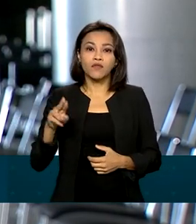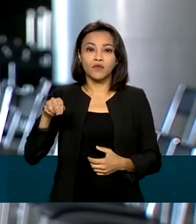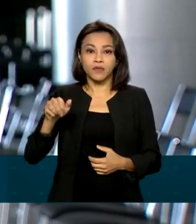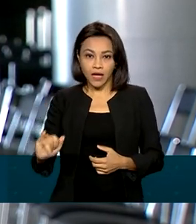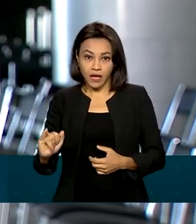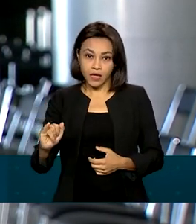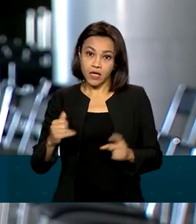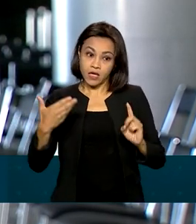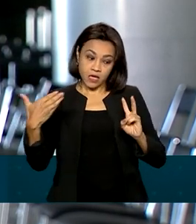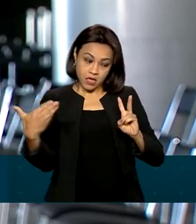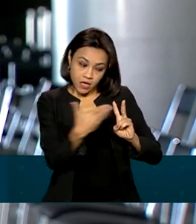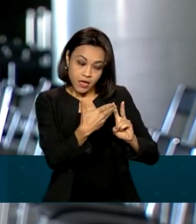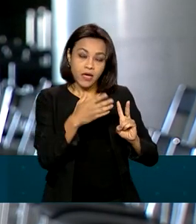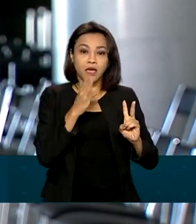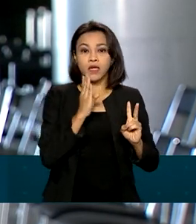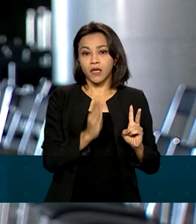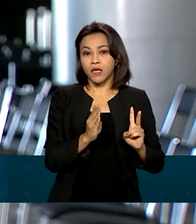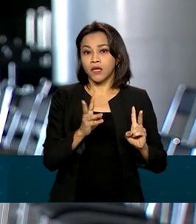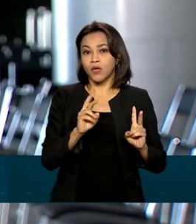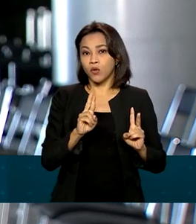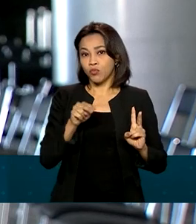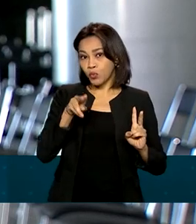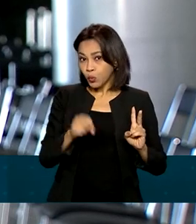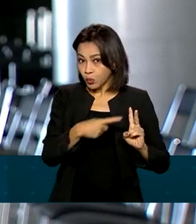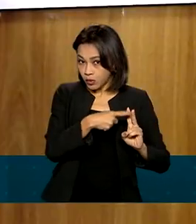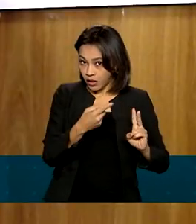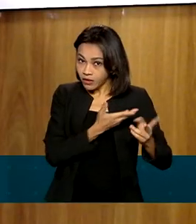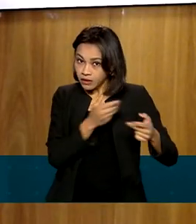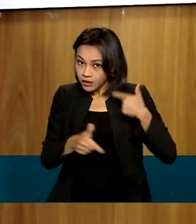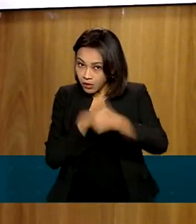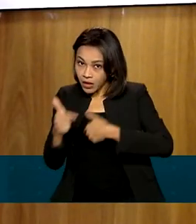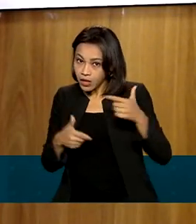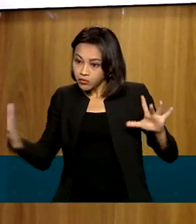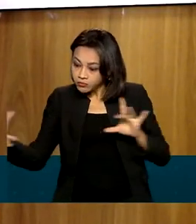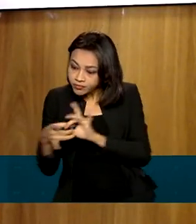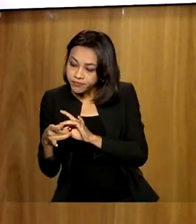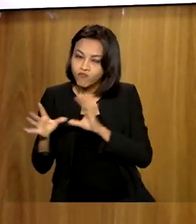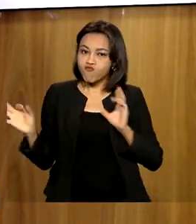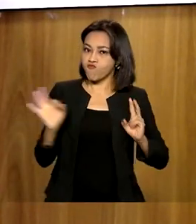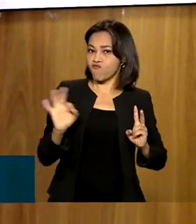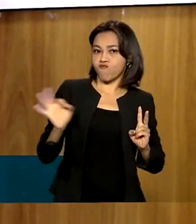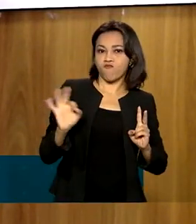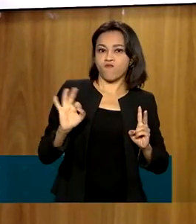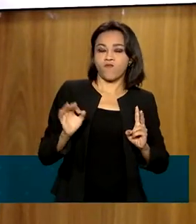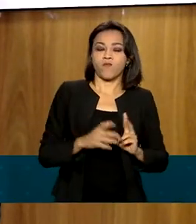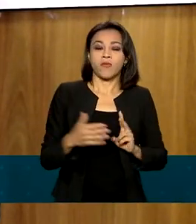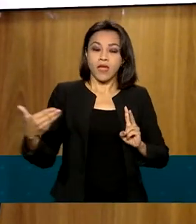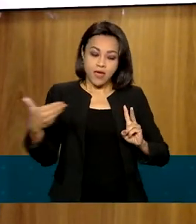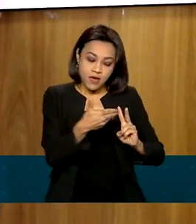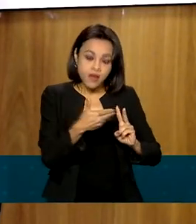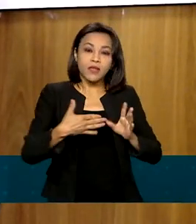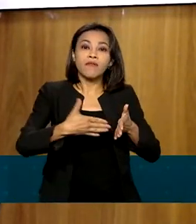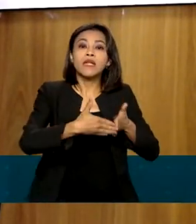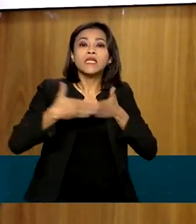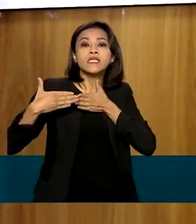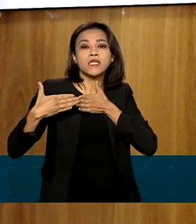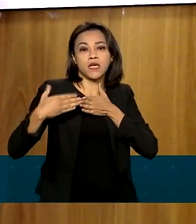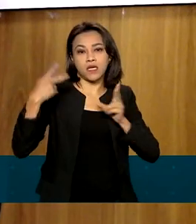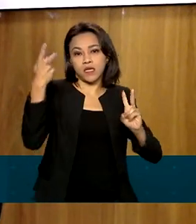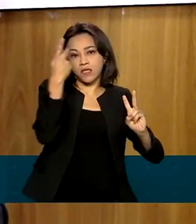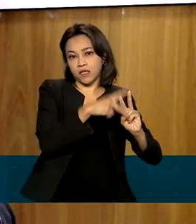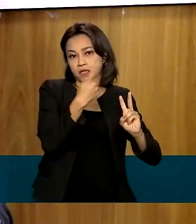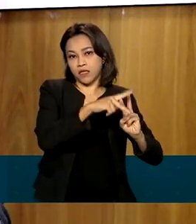estava a serviço da fundação. Vamos ouvir. Esse servidor estava de licença para tratamento de